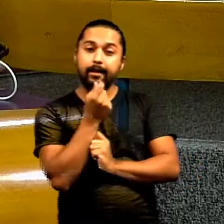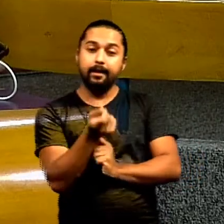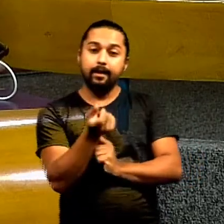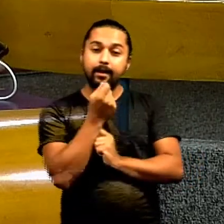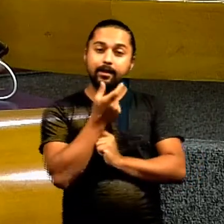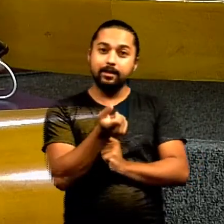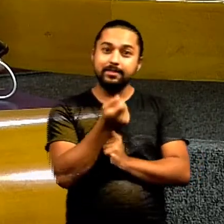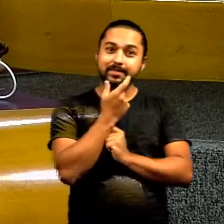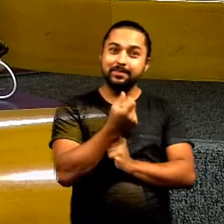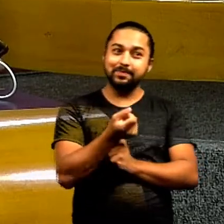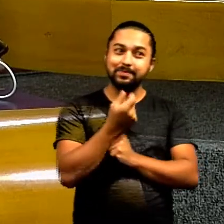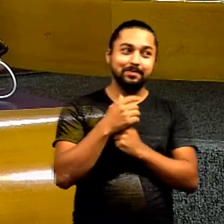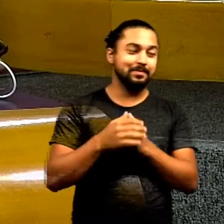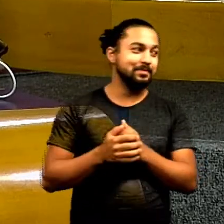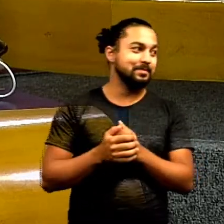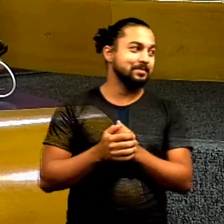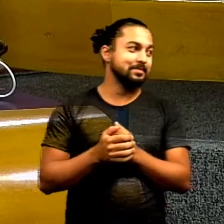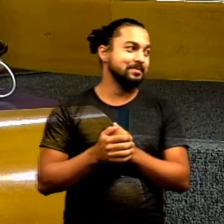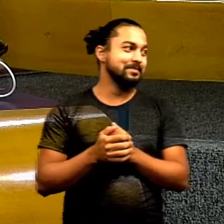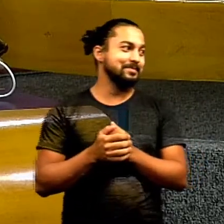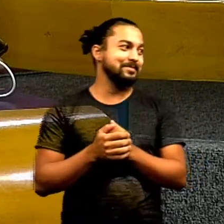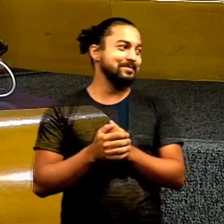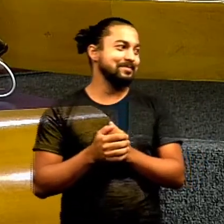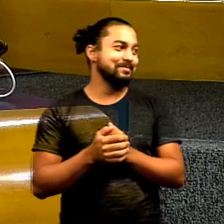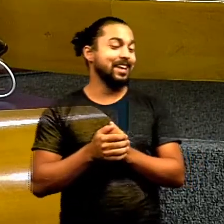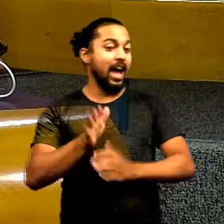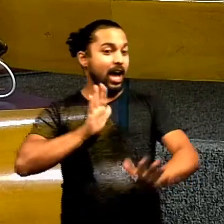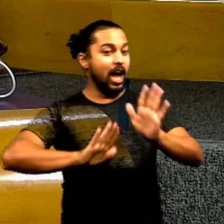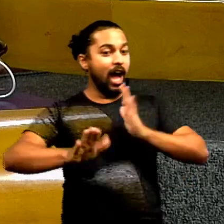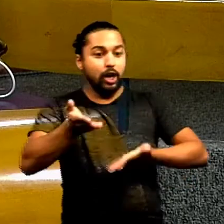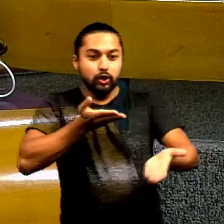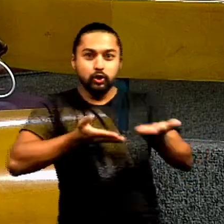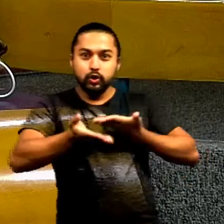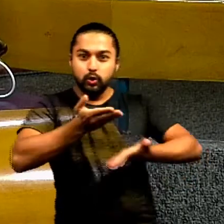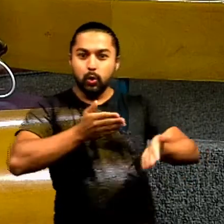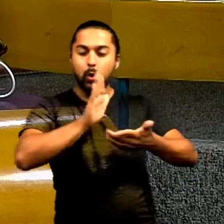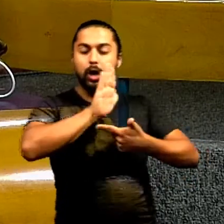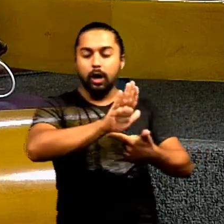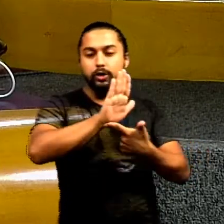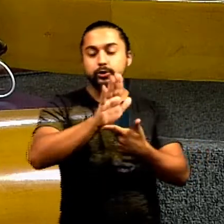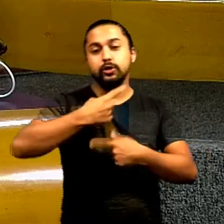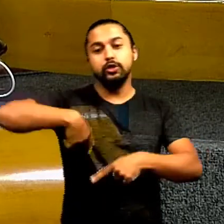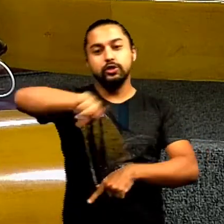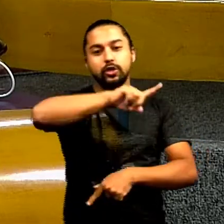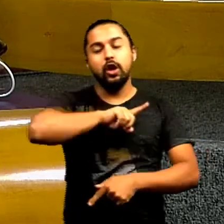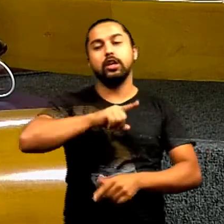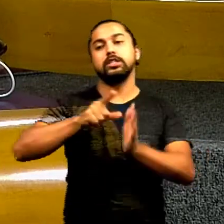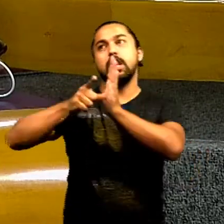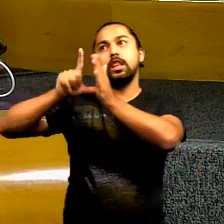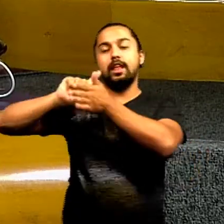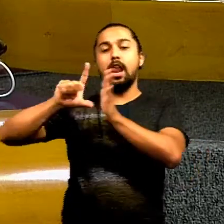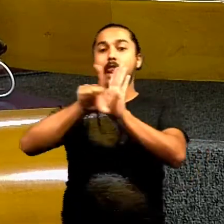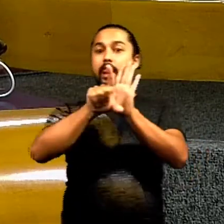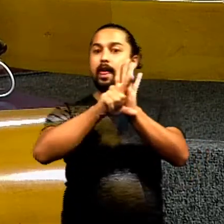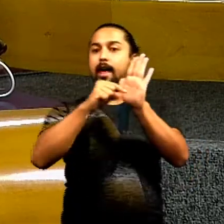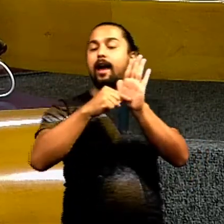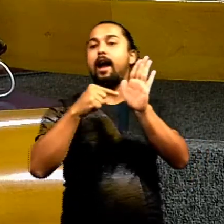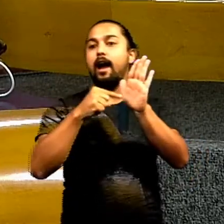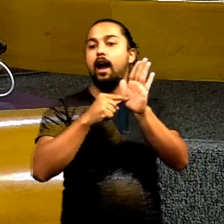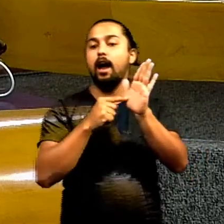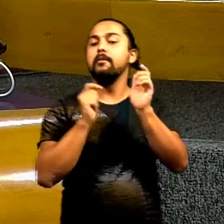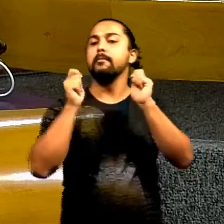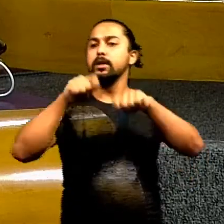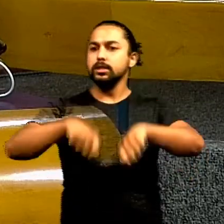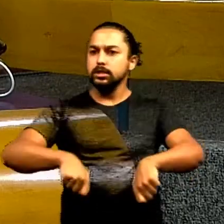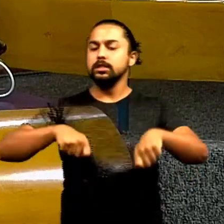remédio de assistência né nós já estamos atrasados essa legislatura não poderia